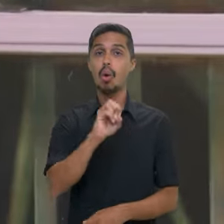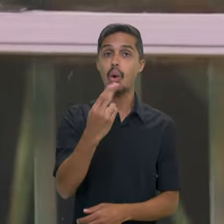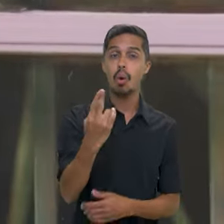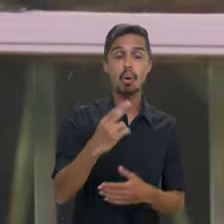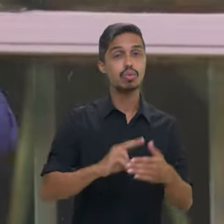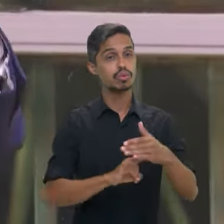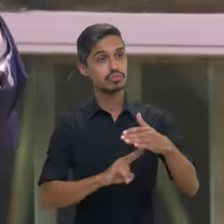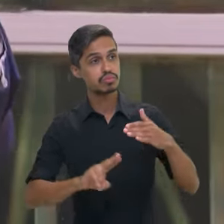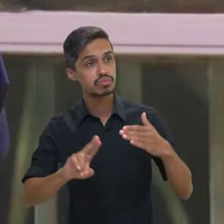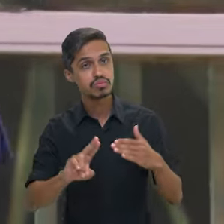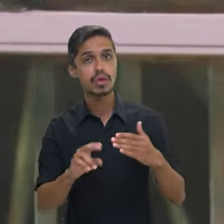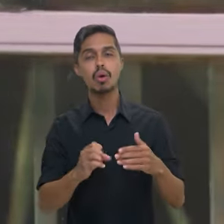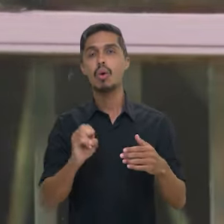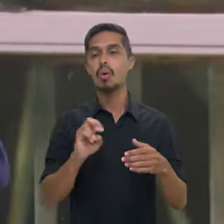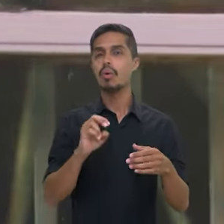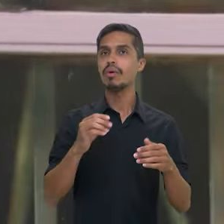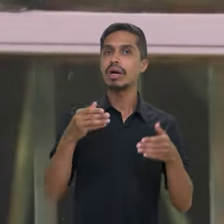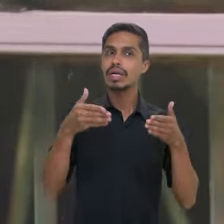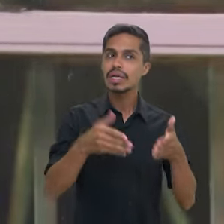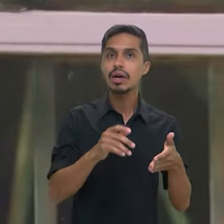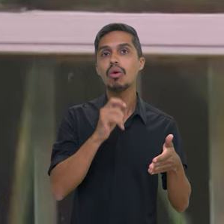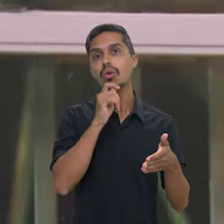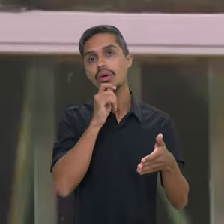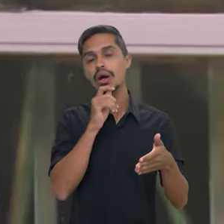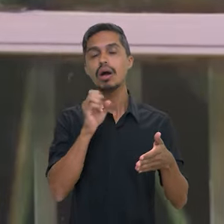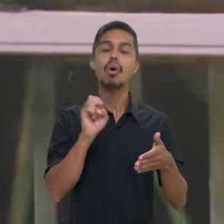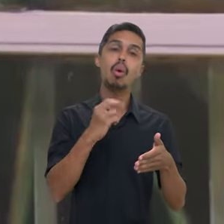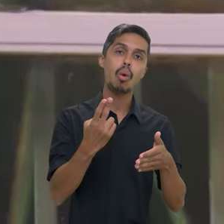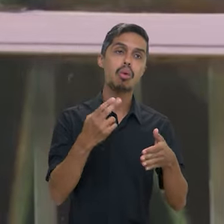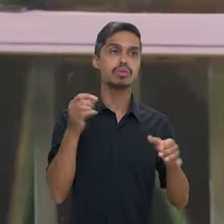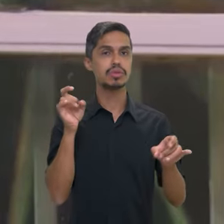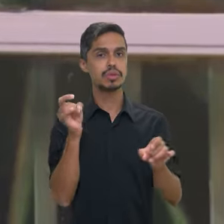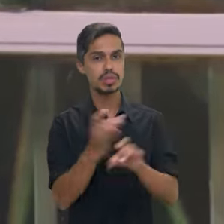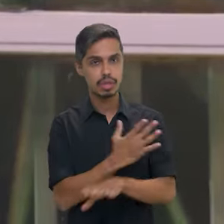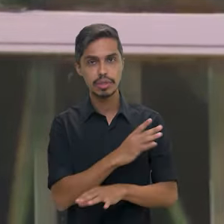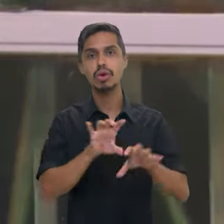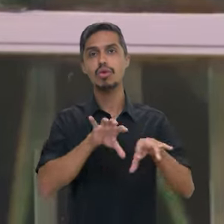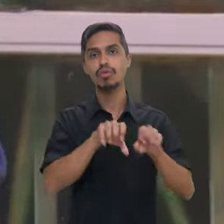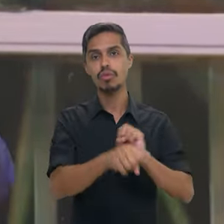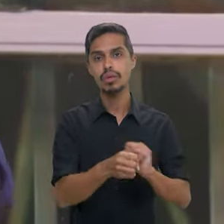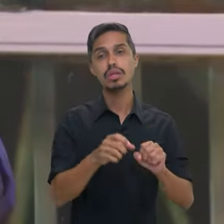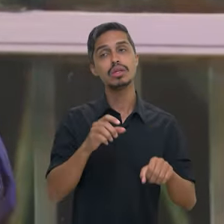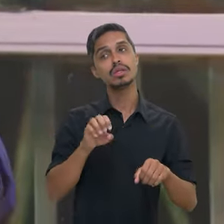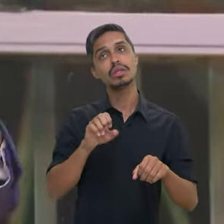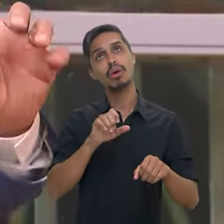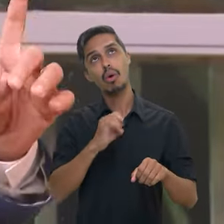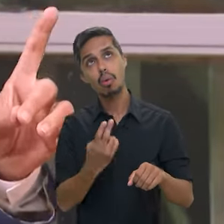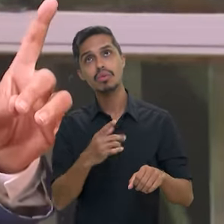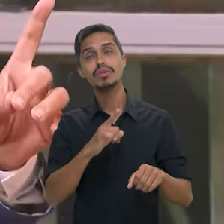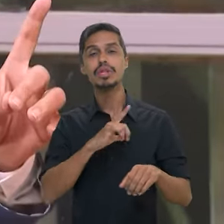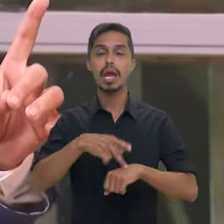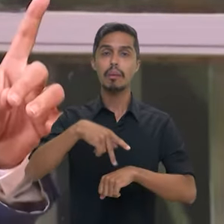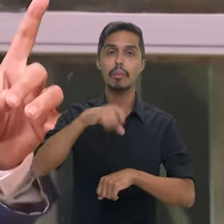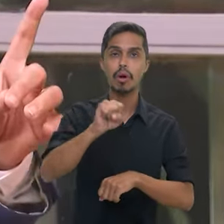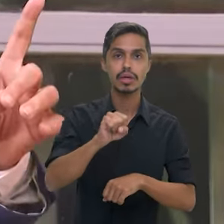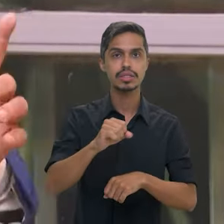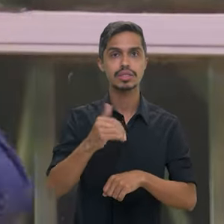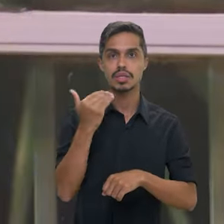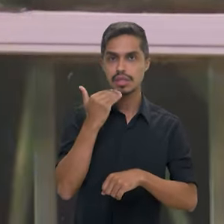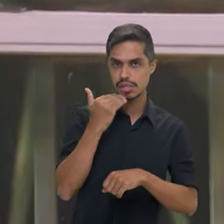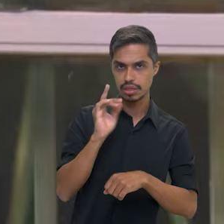Está na universidade ou já concluiu a universidade. Pessoas que têm pós-graduação e não é fraude,